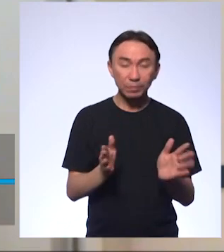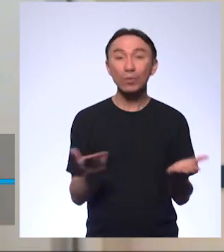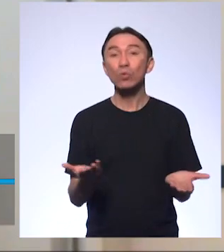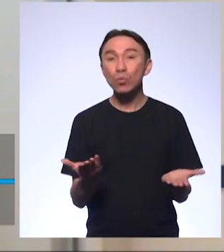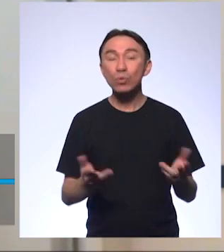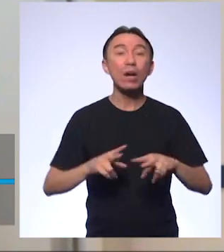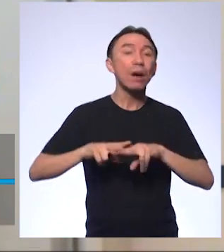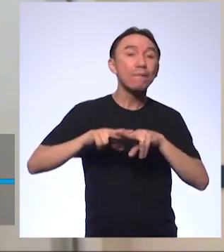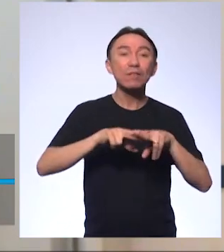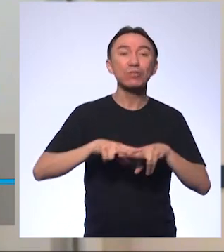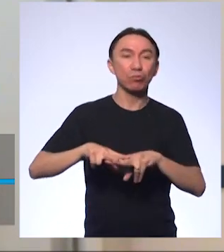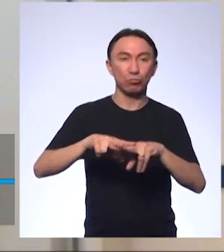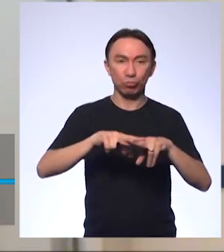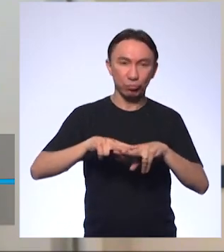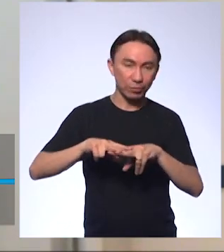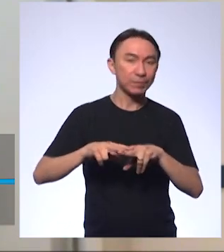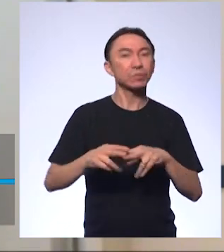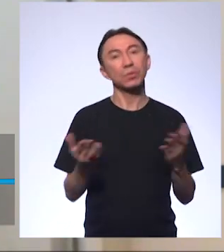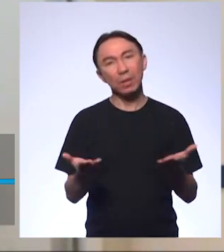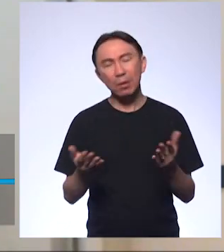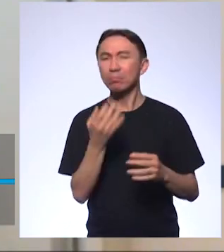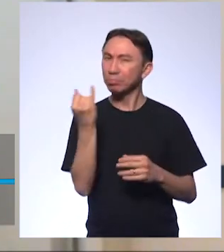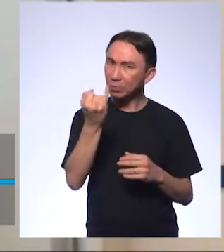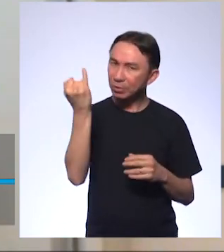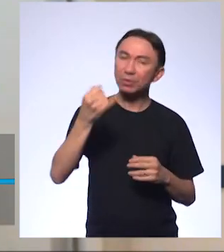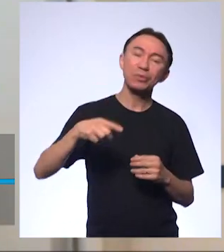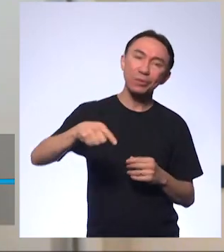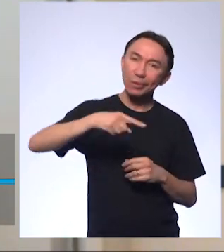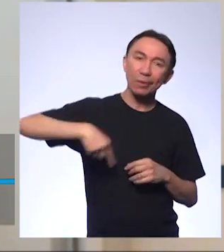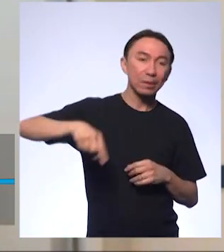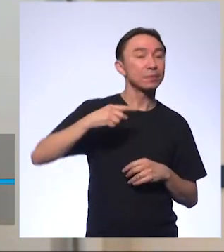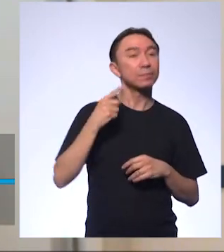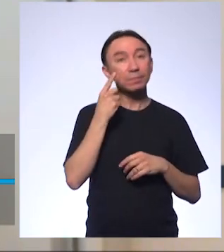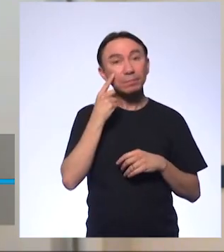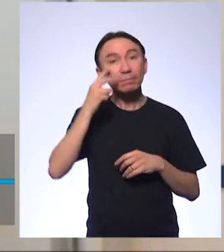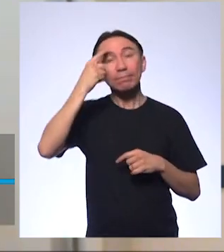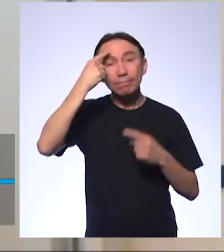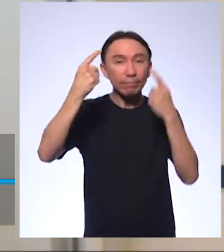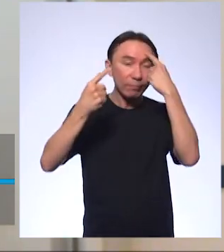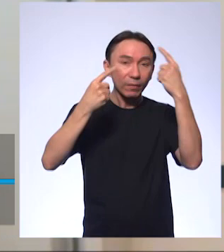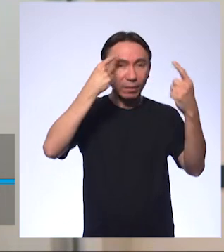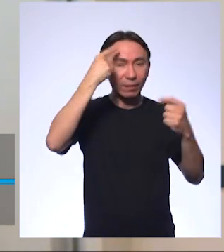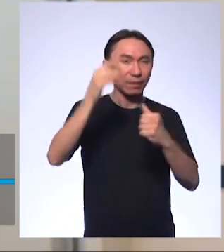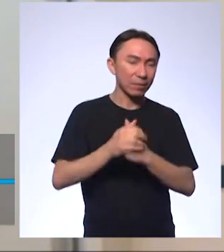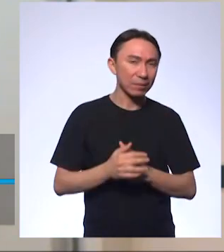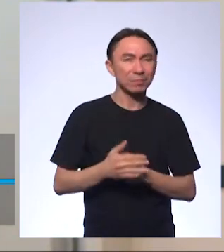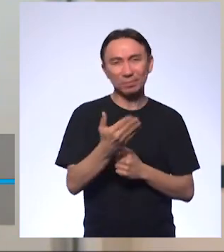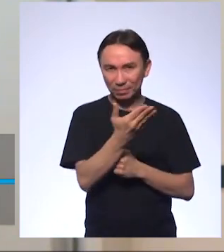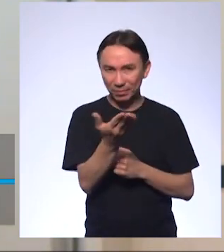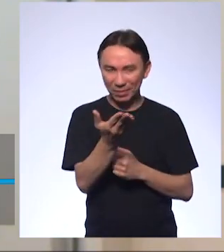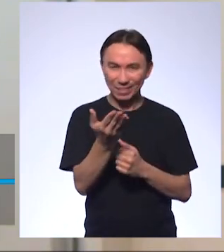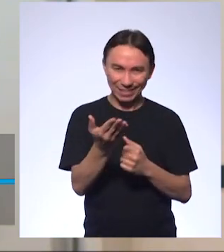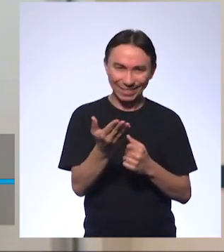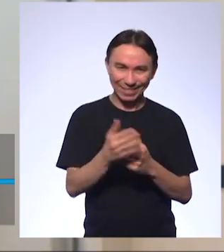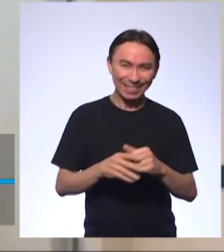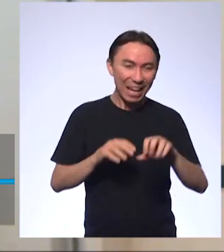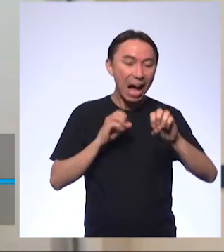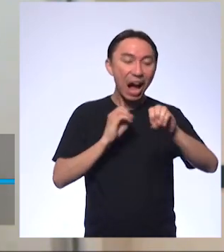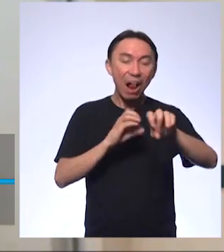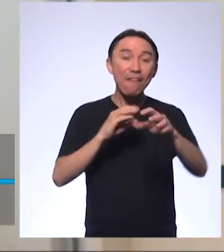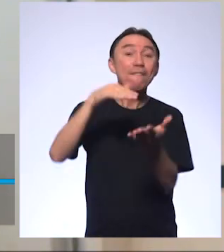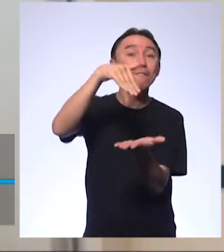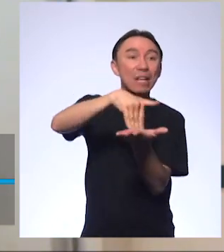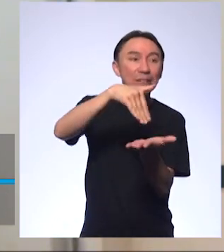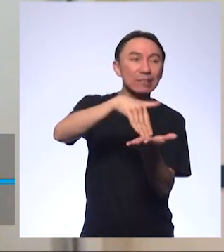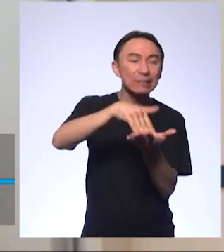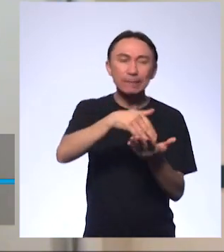interessante nós recordarmos, porque através das avaliações que vocês fazem ao final das aulas, nós vimos que